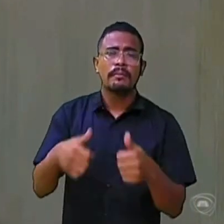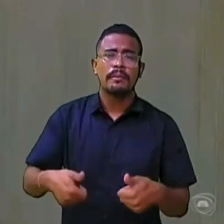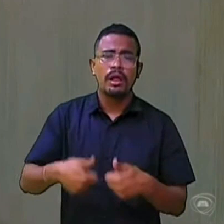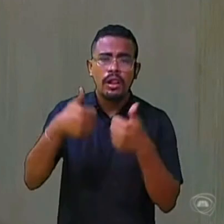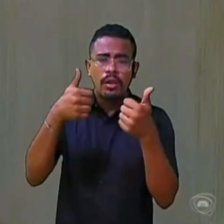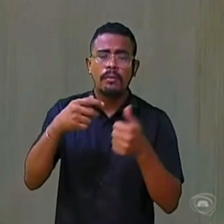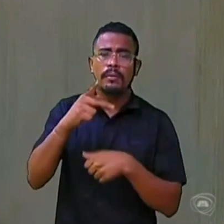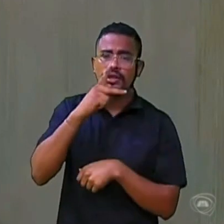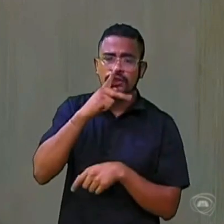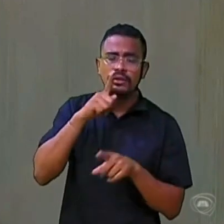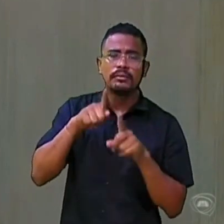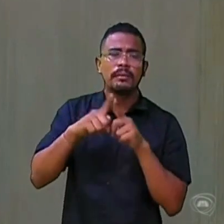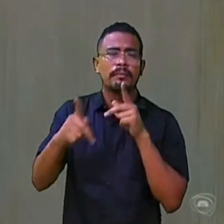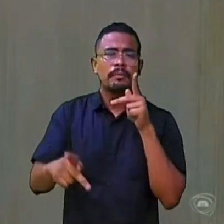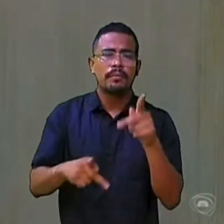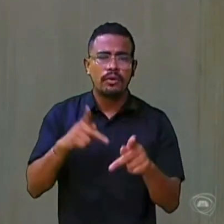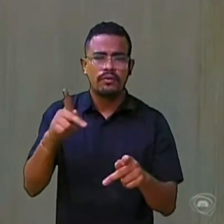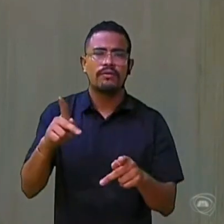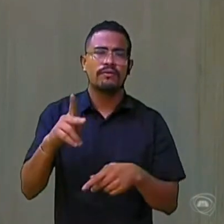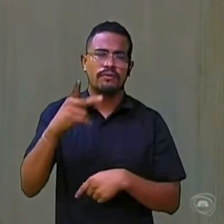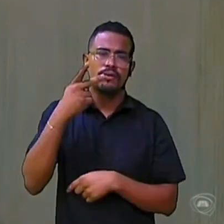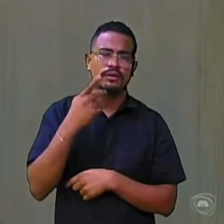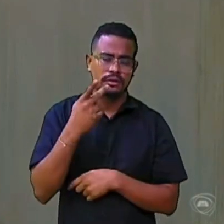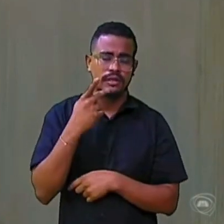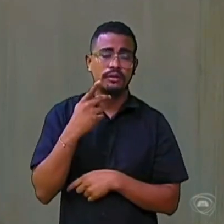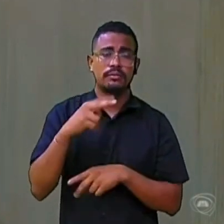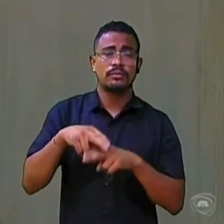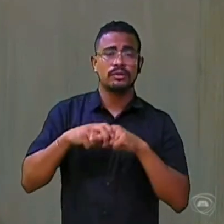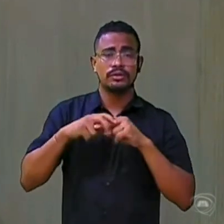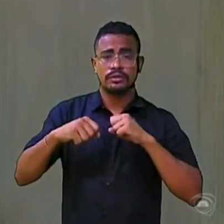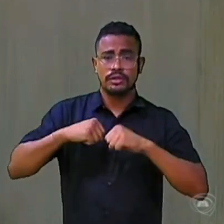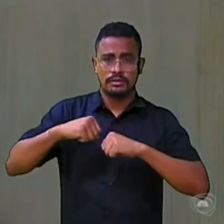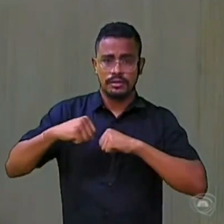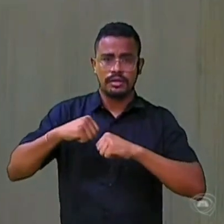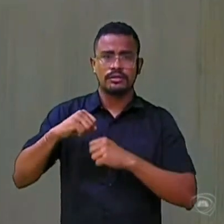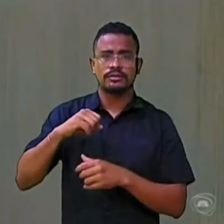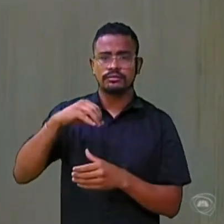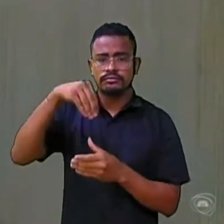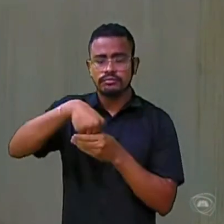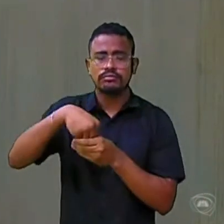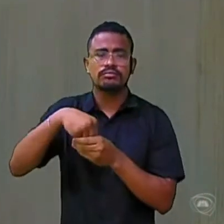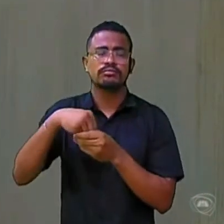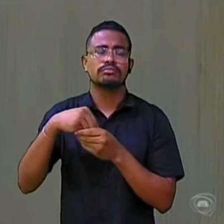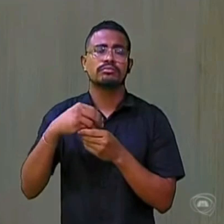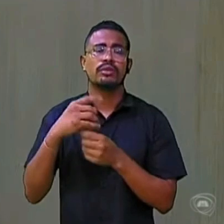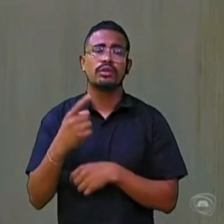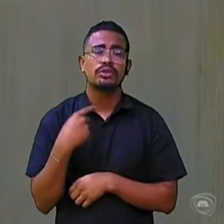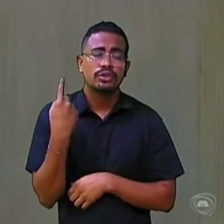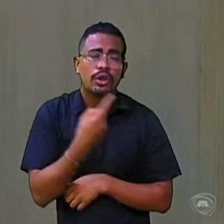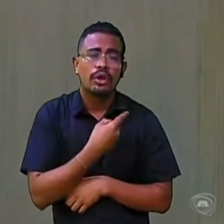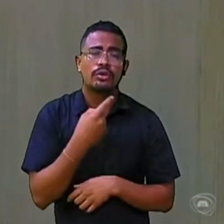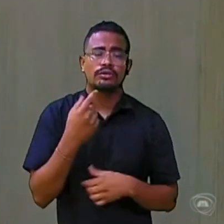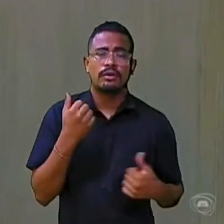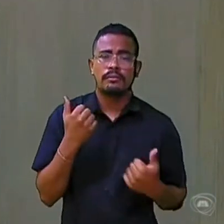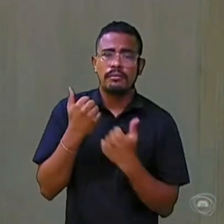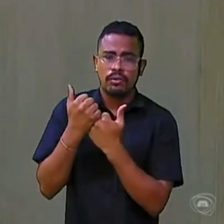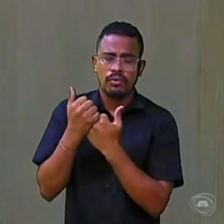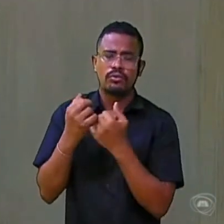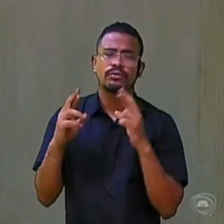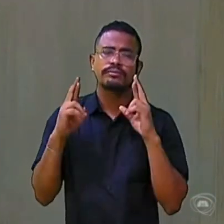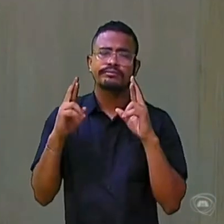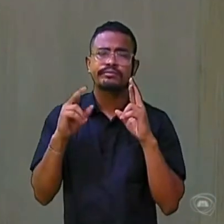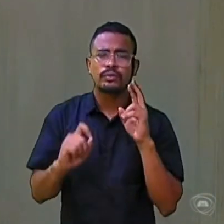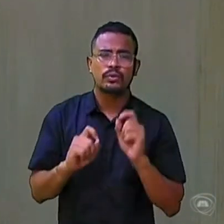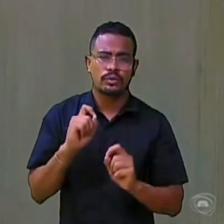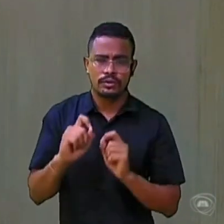e para o povo de Fortaleza. E esse debate interno, o que é que nós, como aliados, torcemos? Que